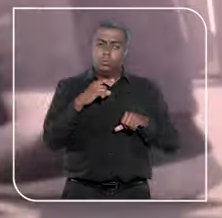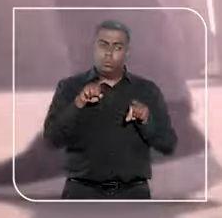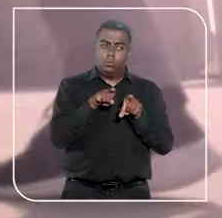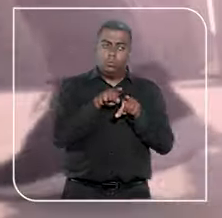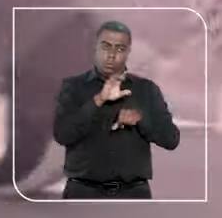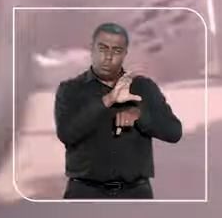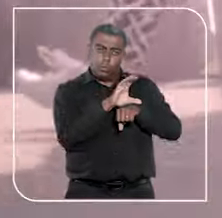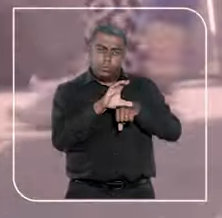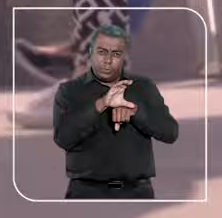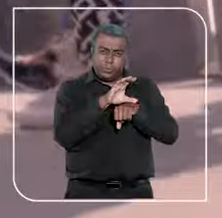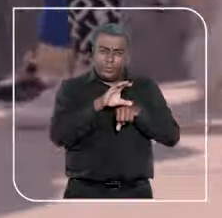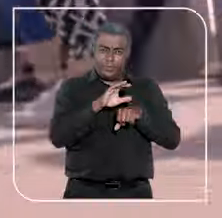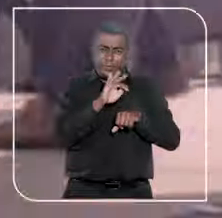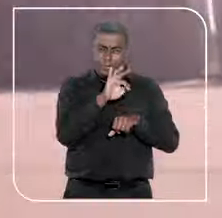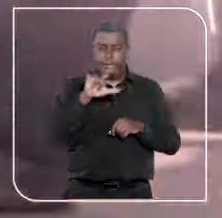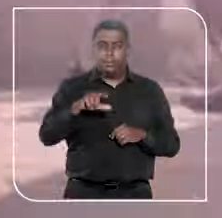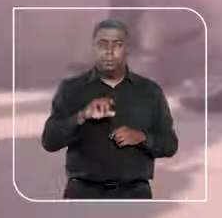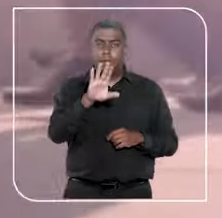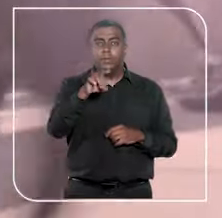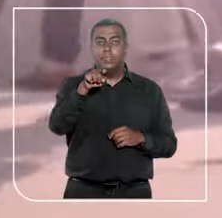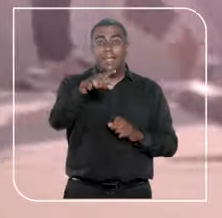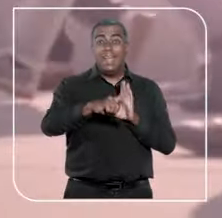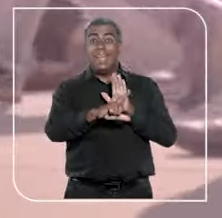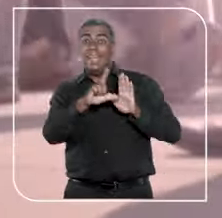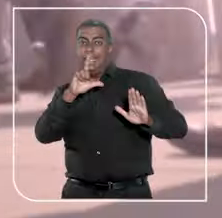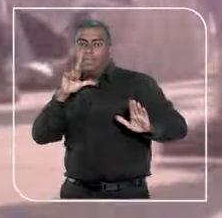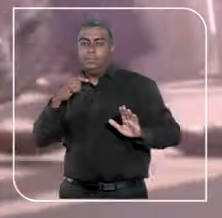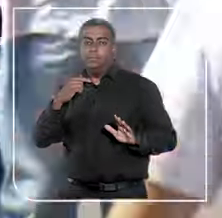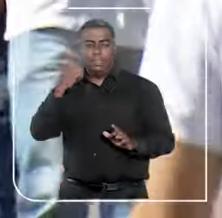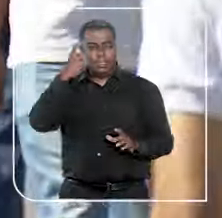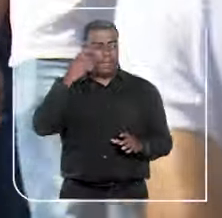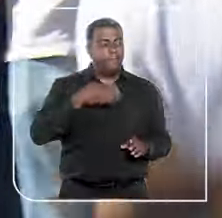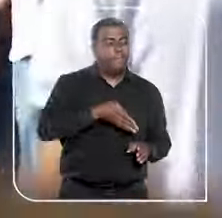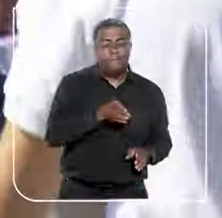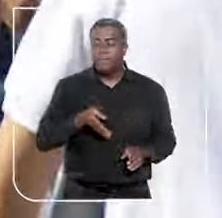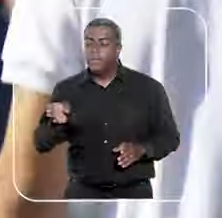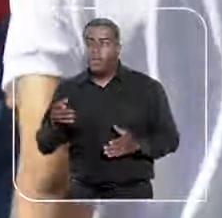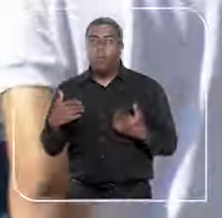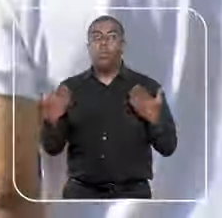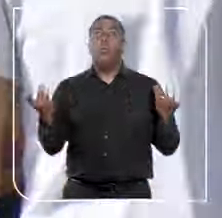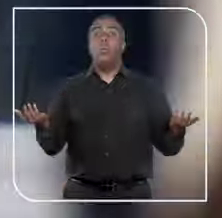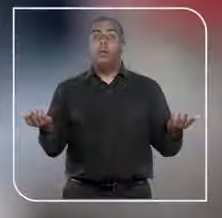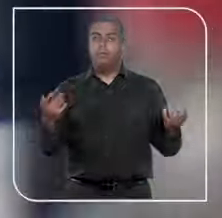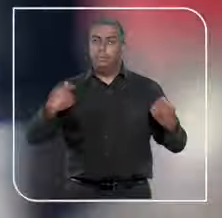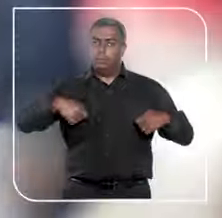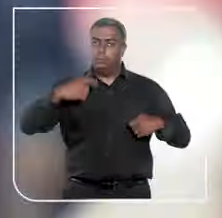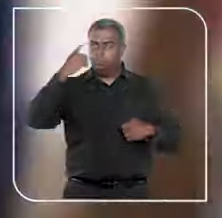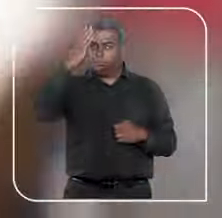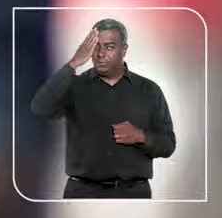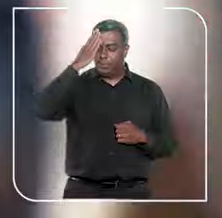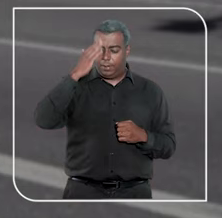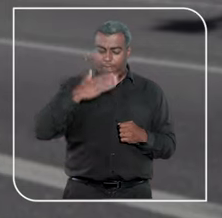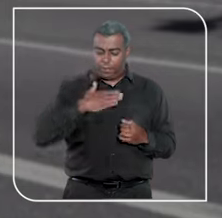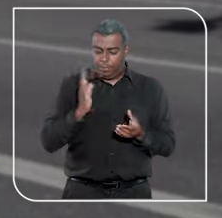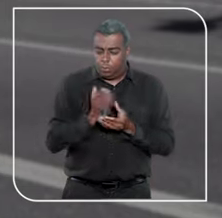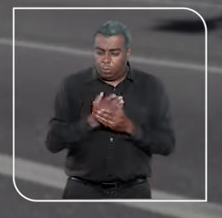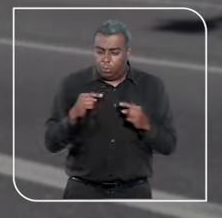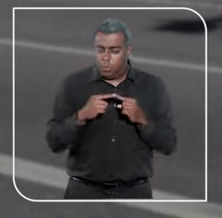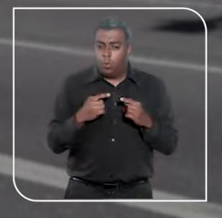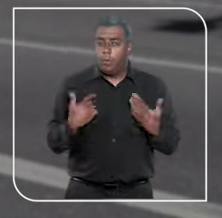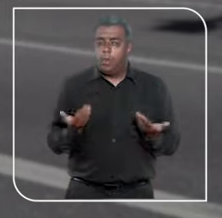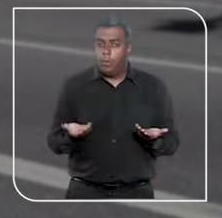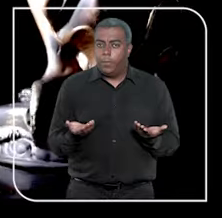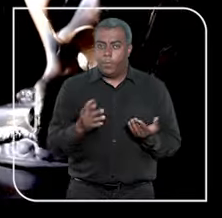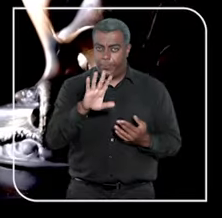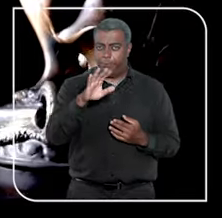Mas fique atento. Antes de procurar a justiça, é importante saber qual ramo do judiciário o seu caso